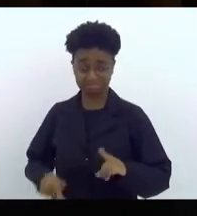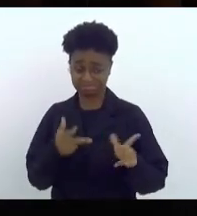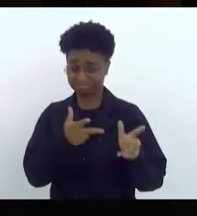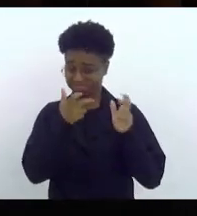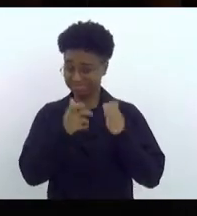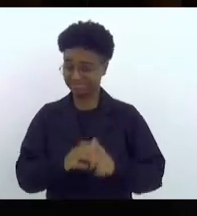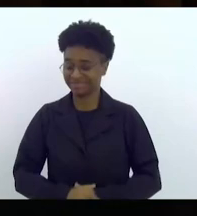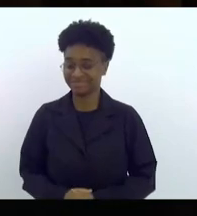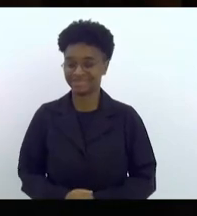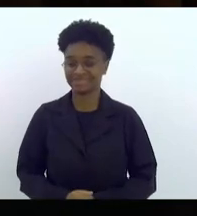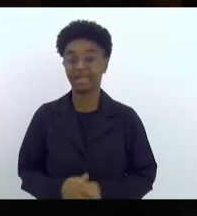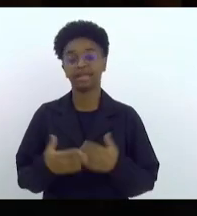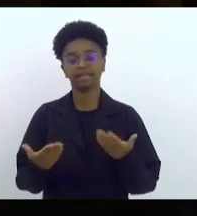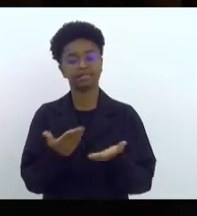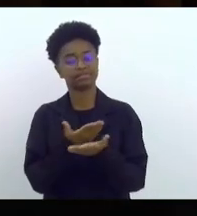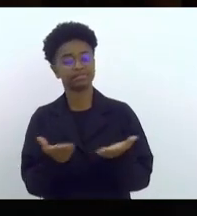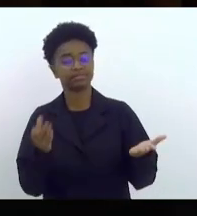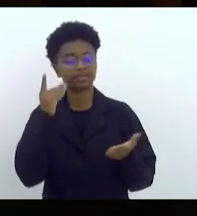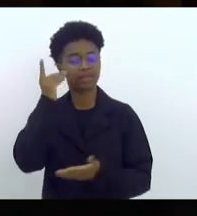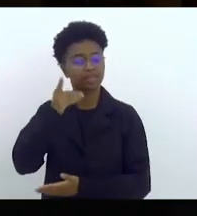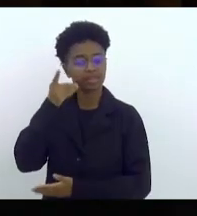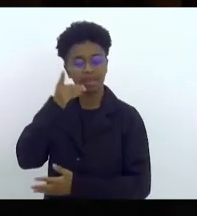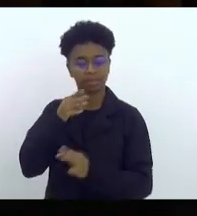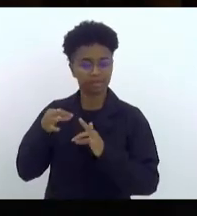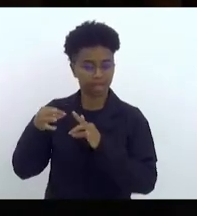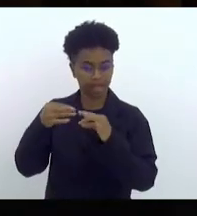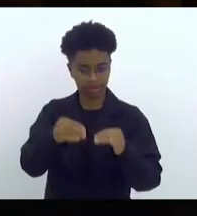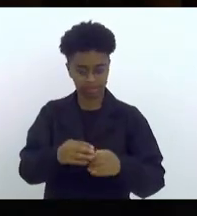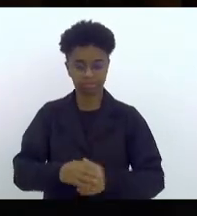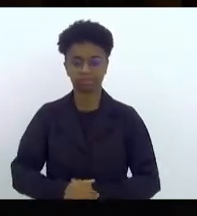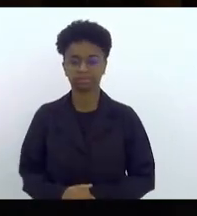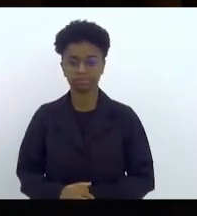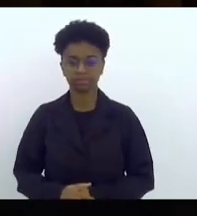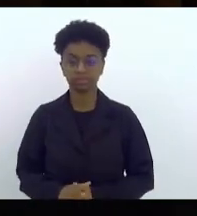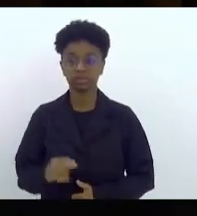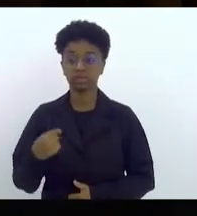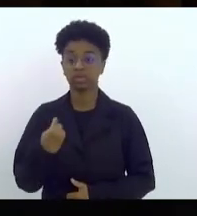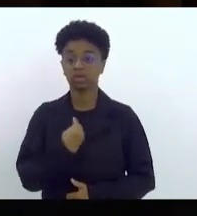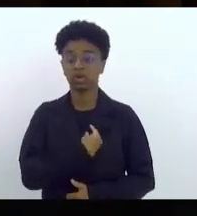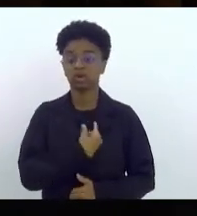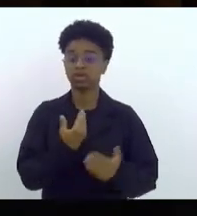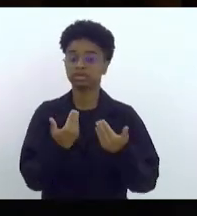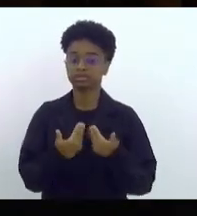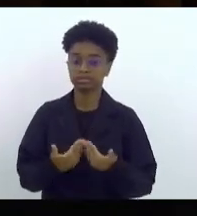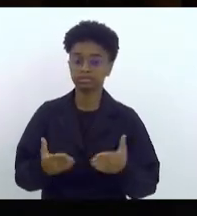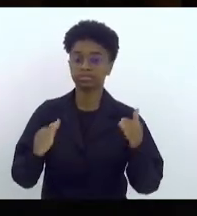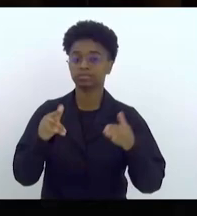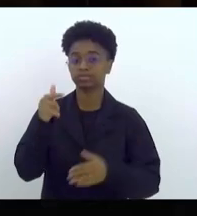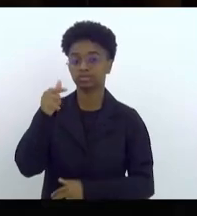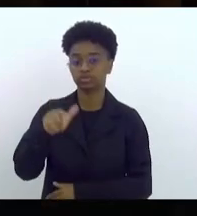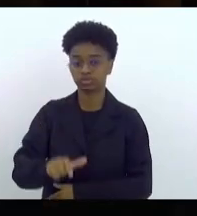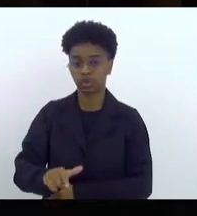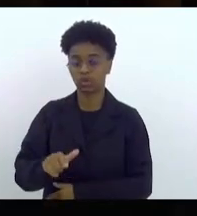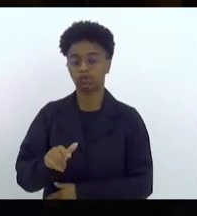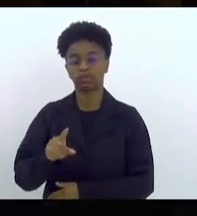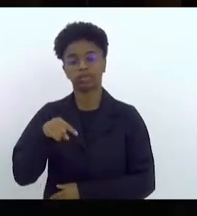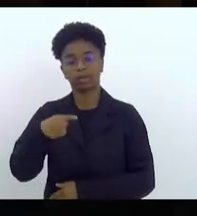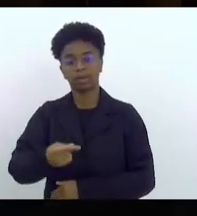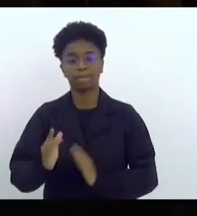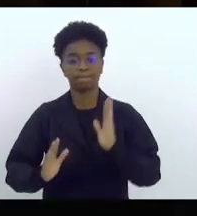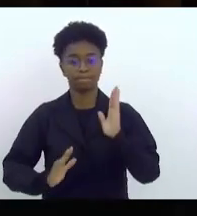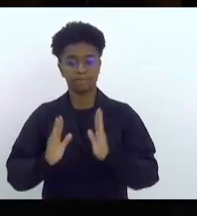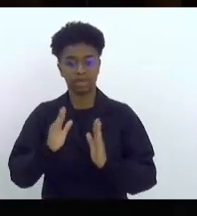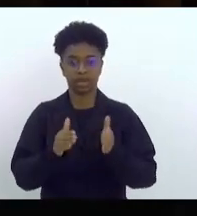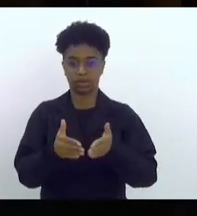Bom, senhoras deputadas, senhores deputados, a gente reabre pós-recesso os